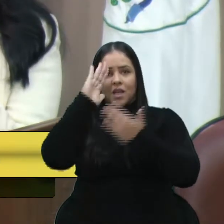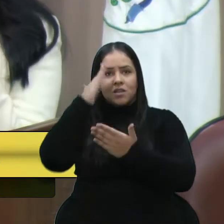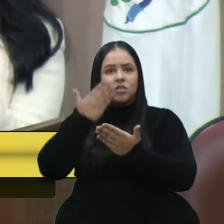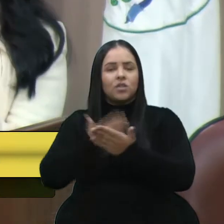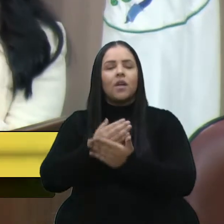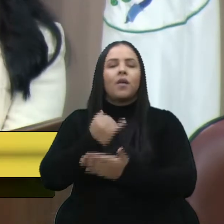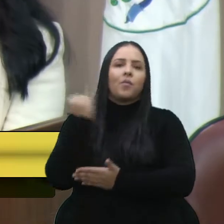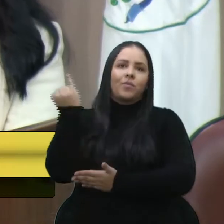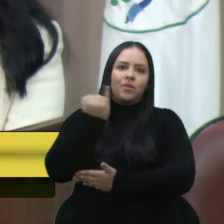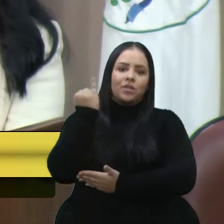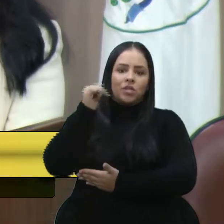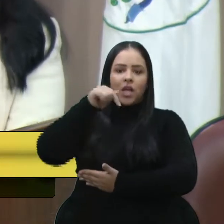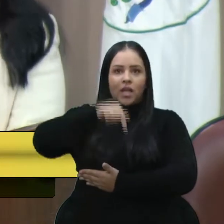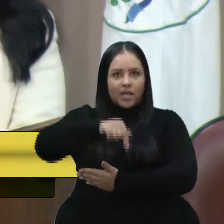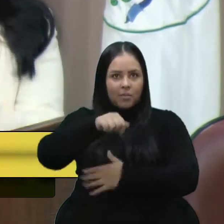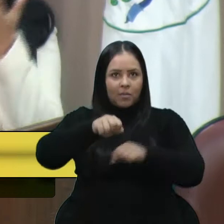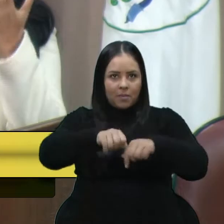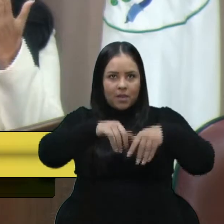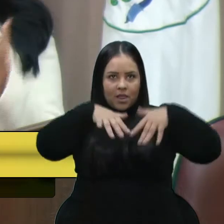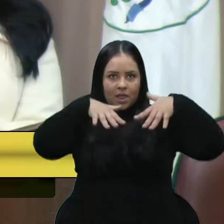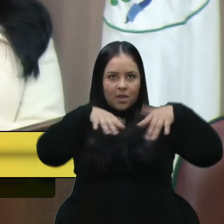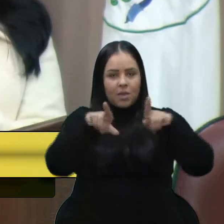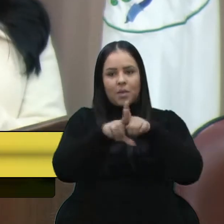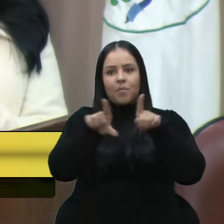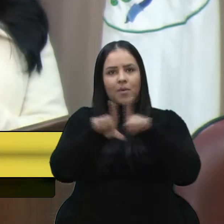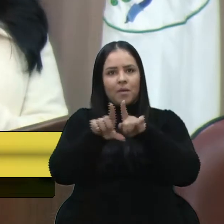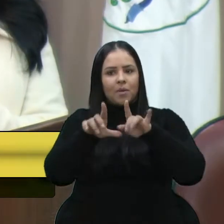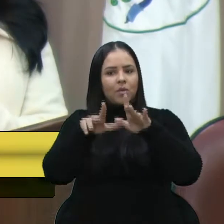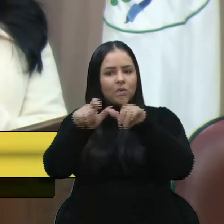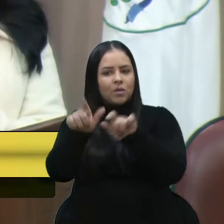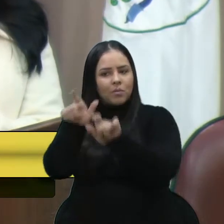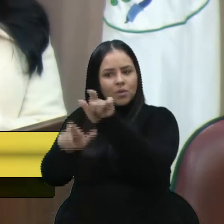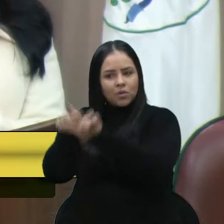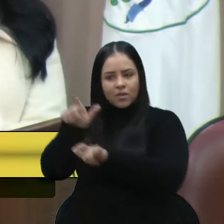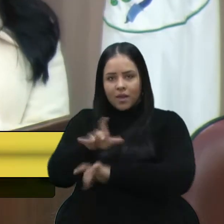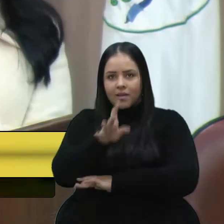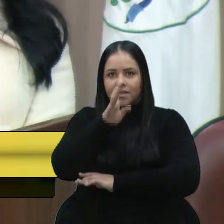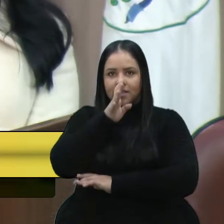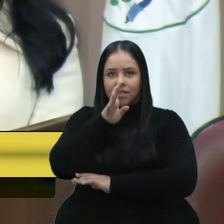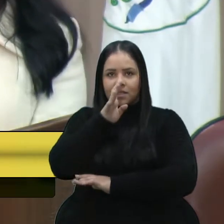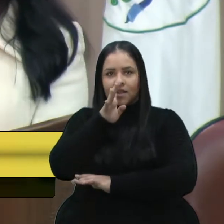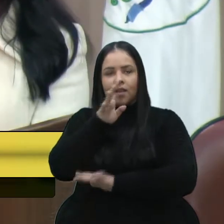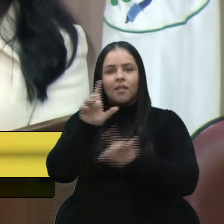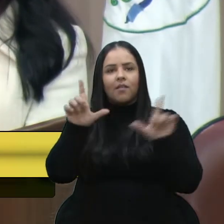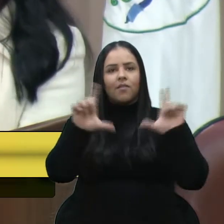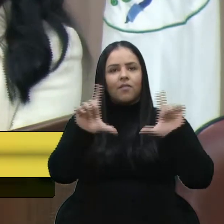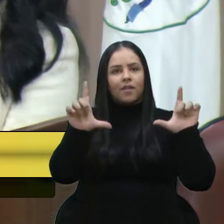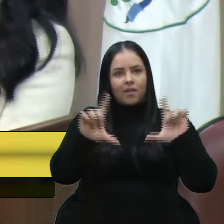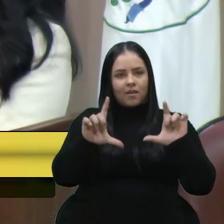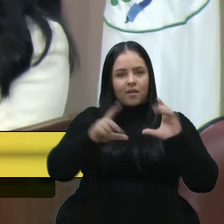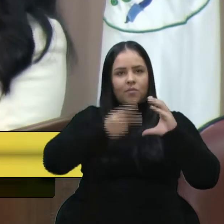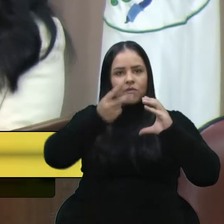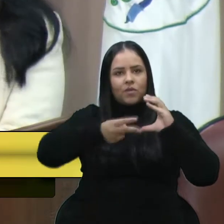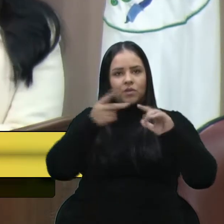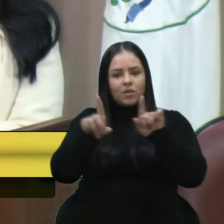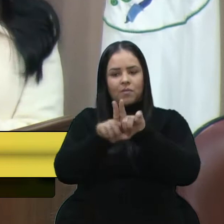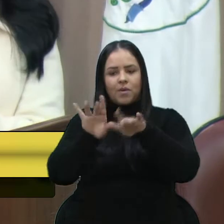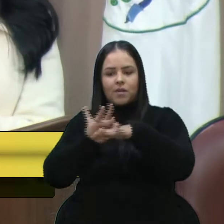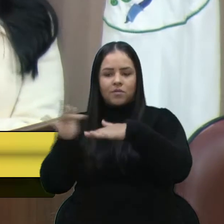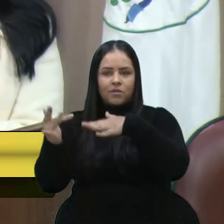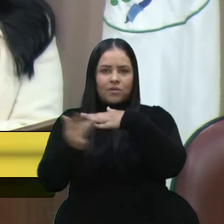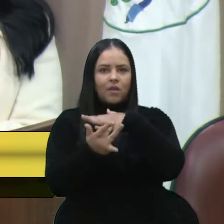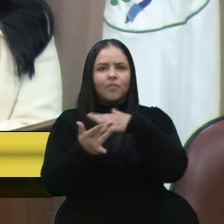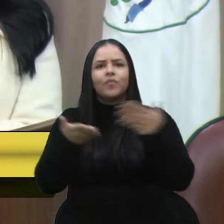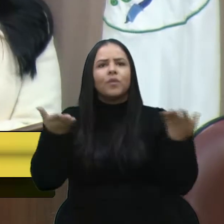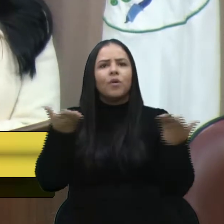para o plenário, nossos colegas vereadores, quanto para quem nos acompanha pela TV Câmara e pelas redes sociais. E aí hoje eu decidi